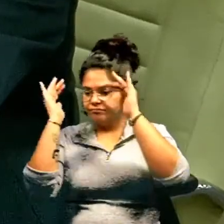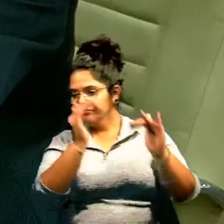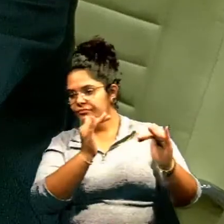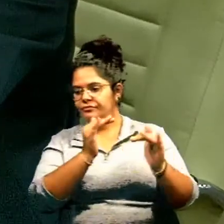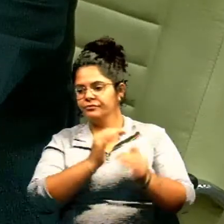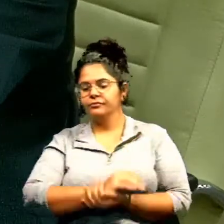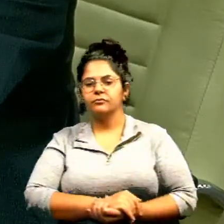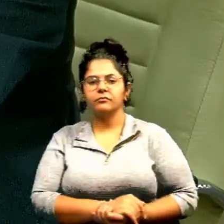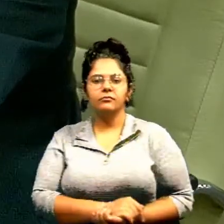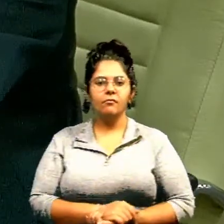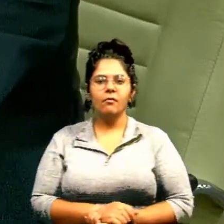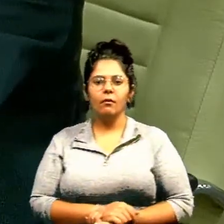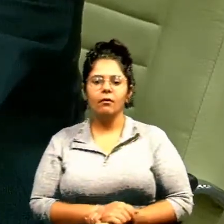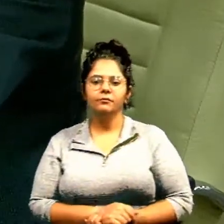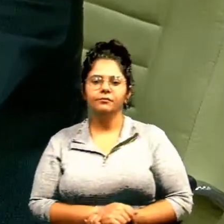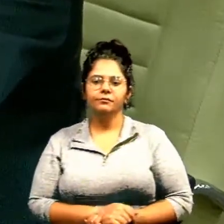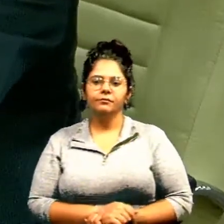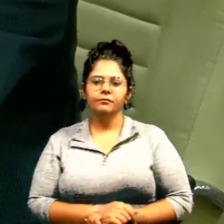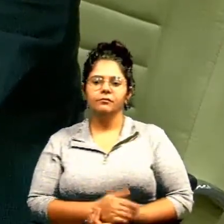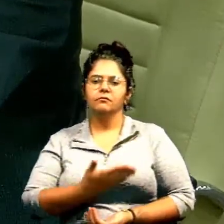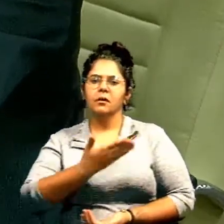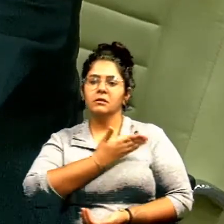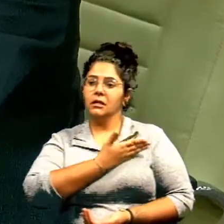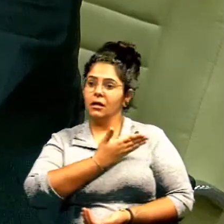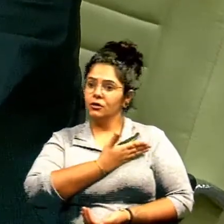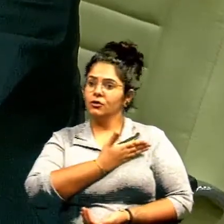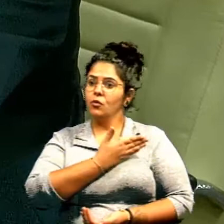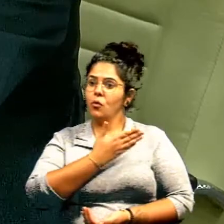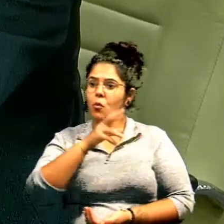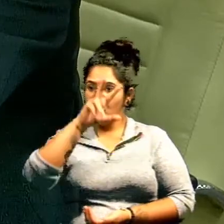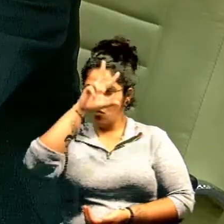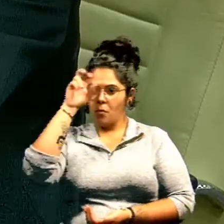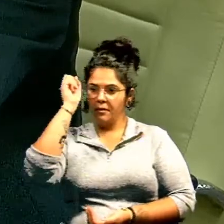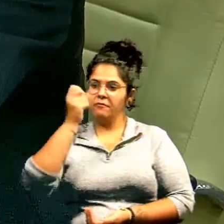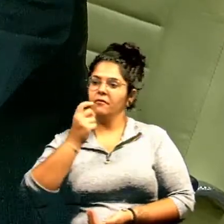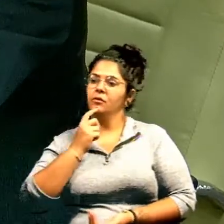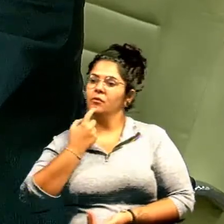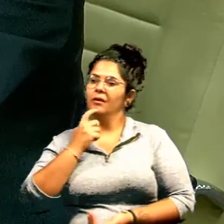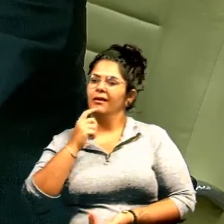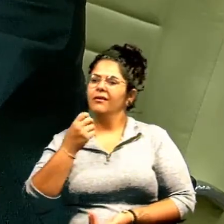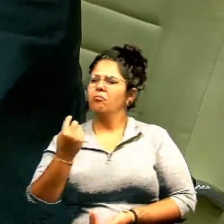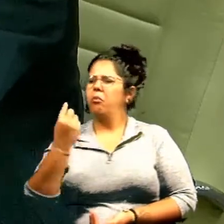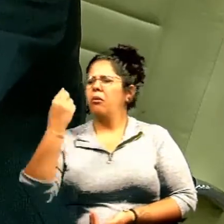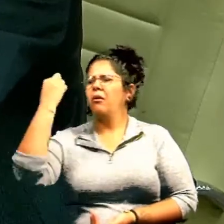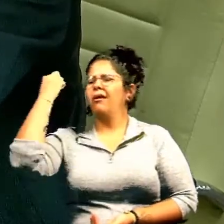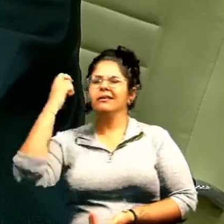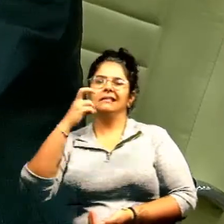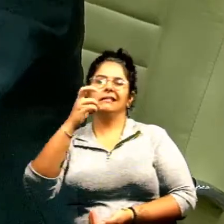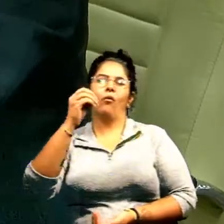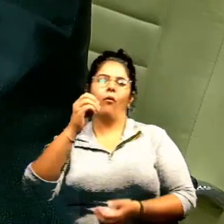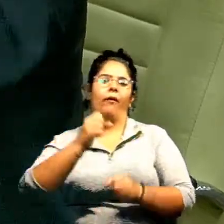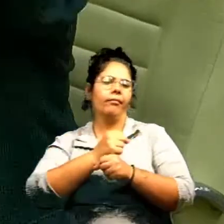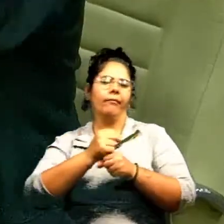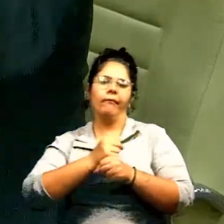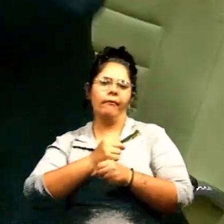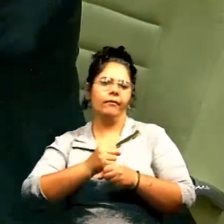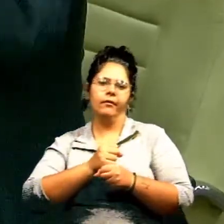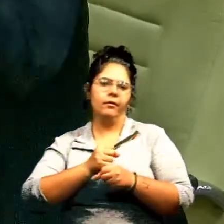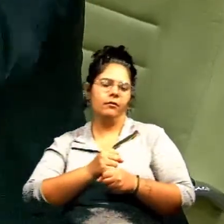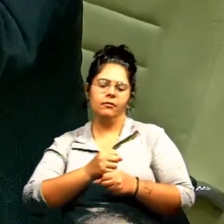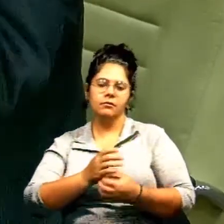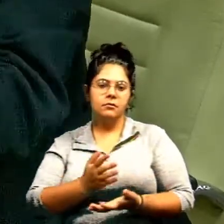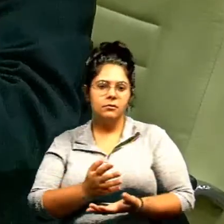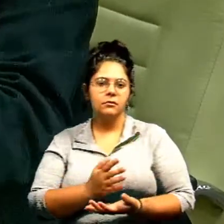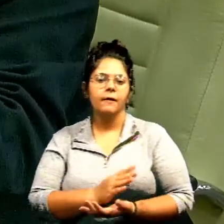não irei mais à prefeitura. Porque a minha amizade com o Iris é de 50 anos. Jamais. Eu pensei que fosse votar um